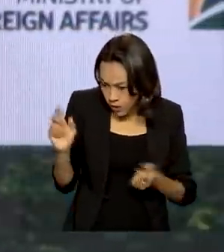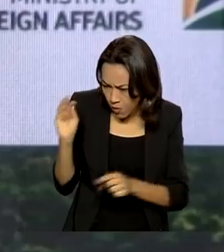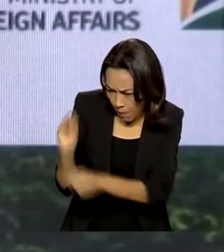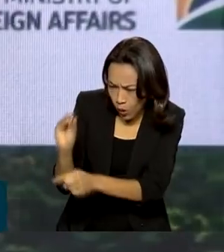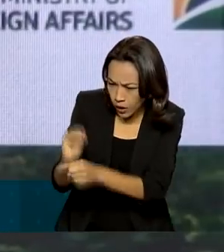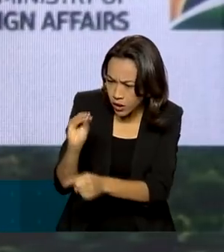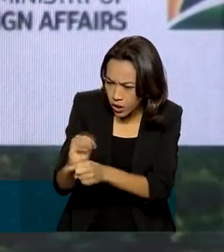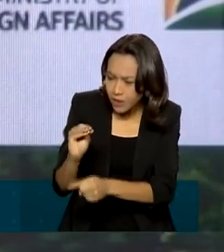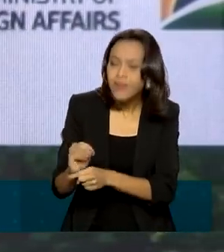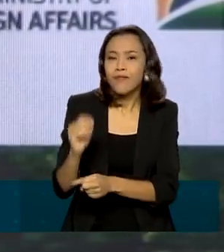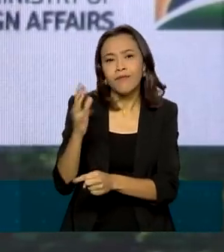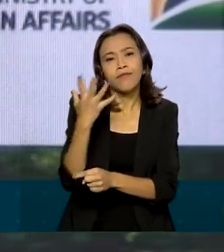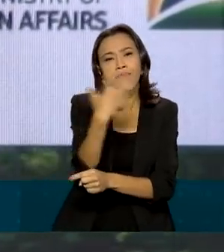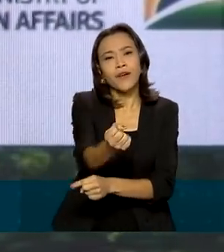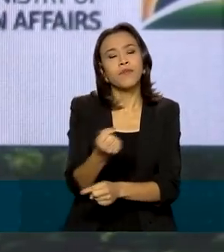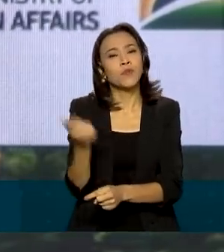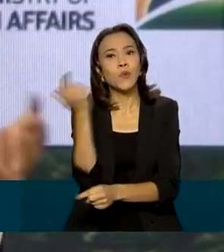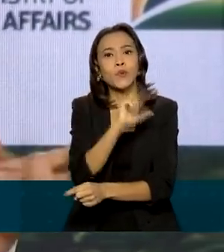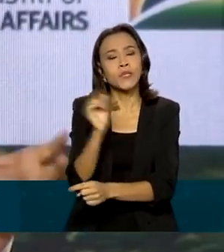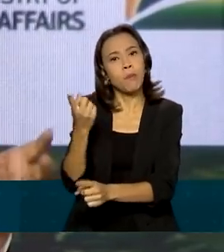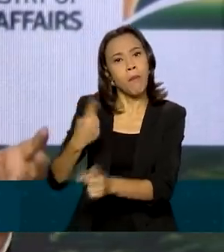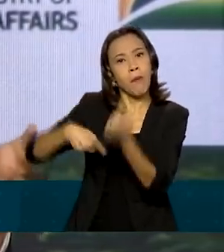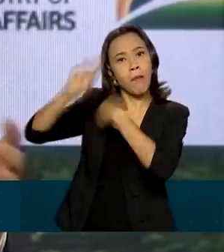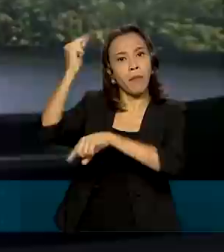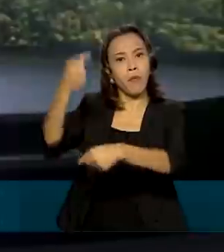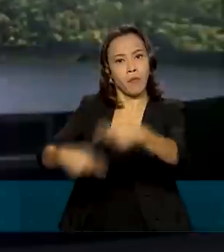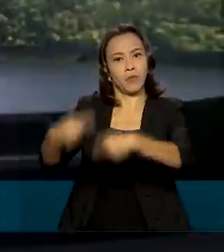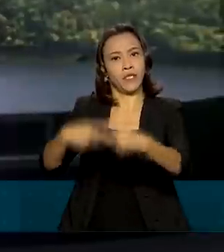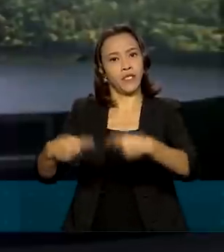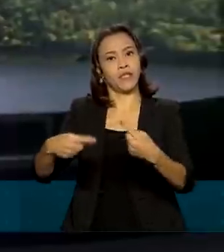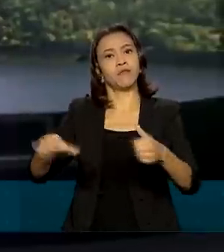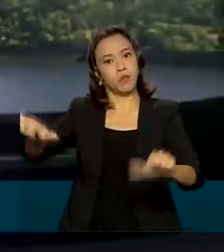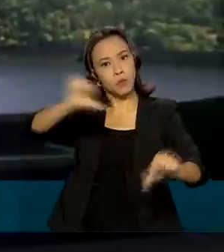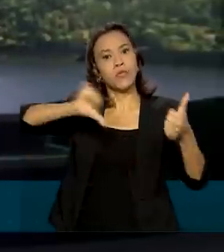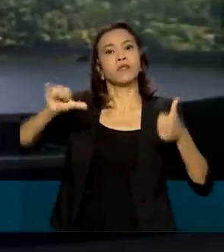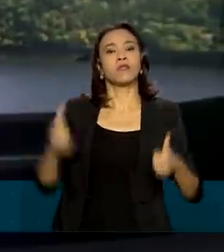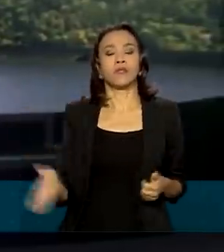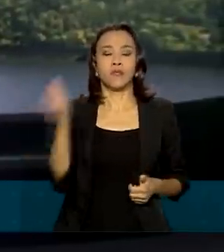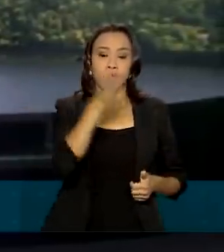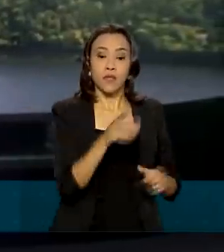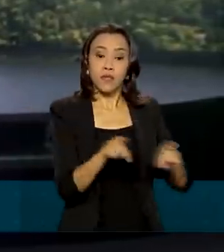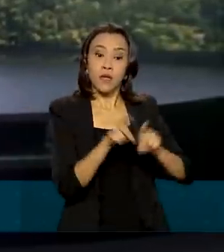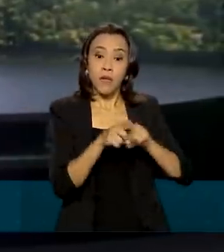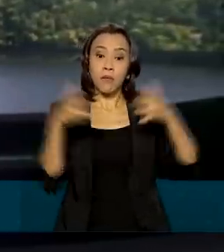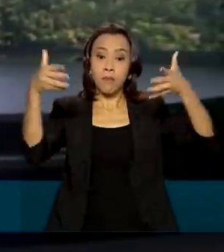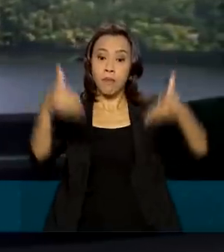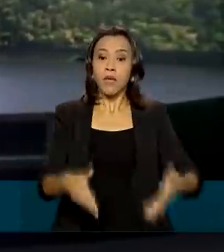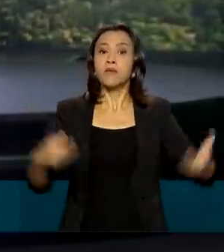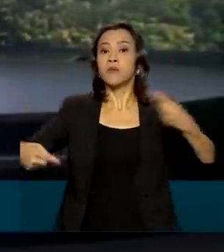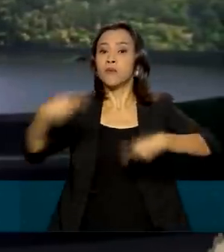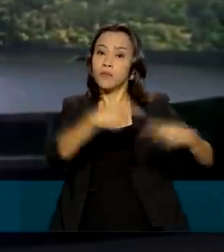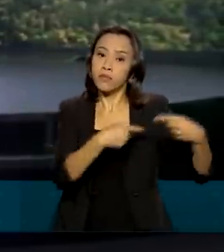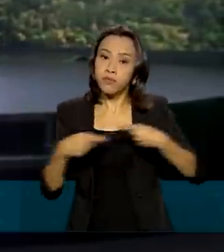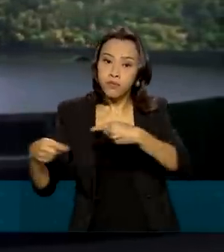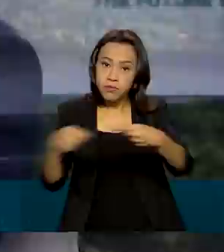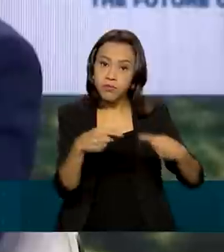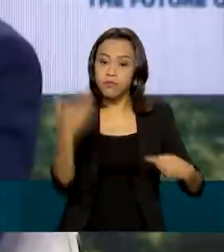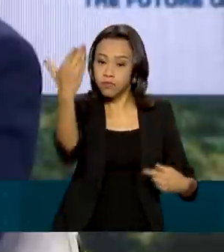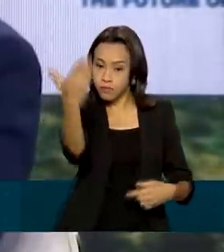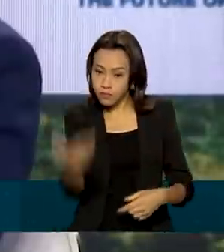eu acho que nós vamos fazer com certeza uma política que vai transformar o território. Também presente aos debates da COP26, o ministro do